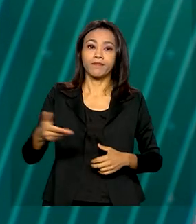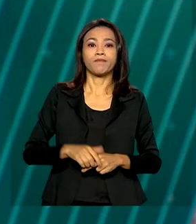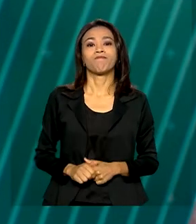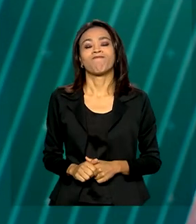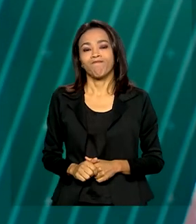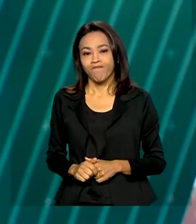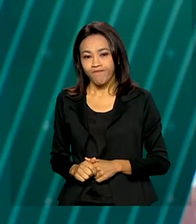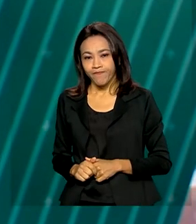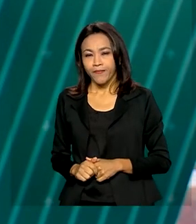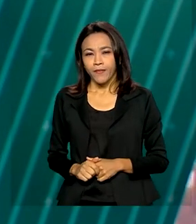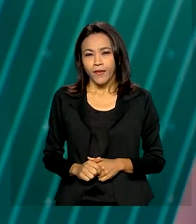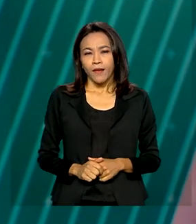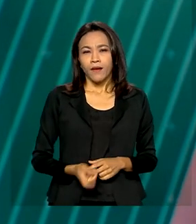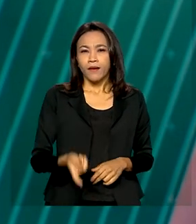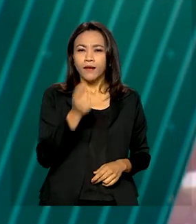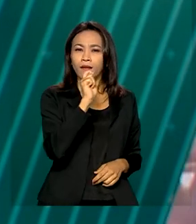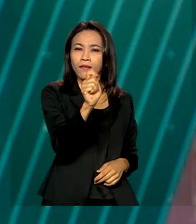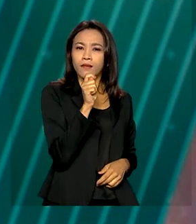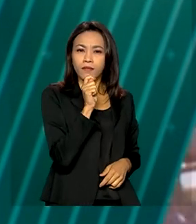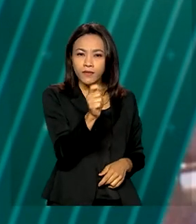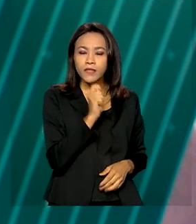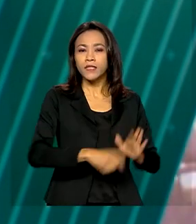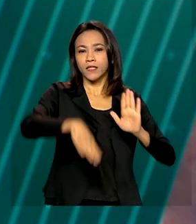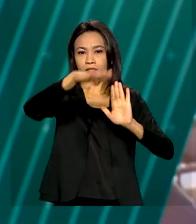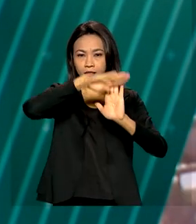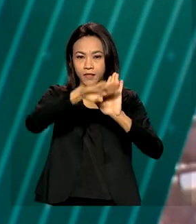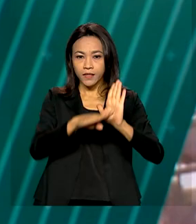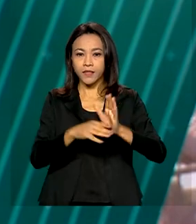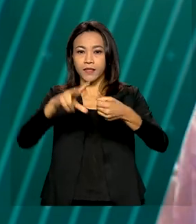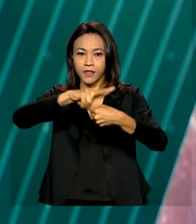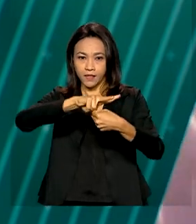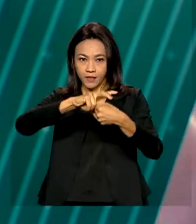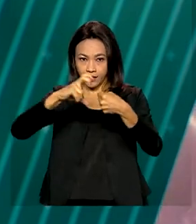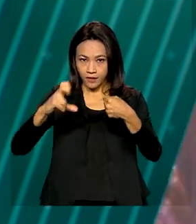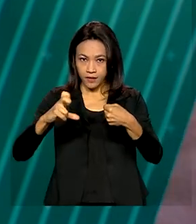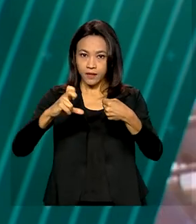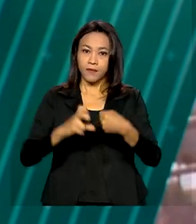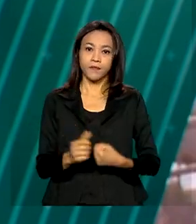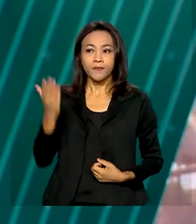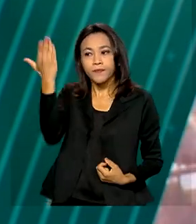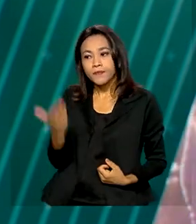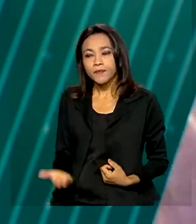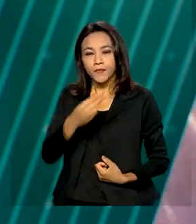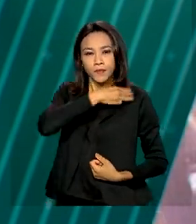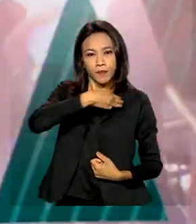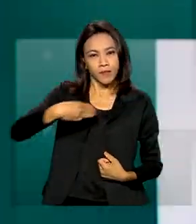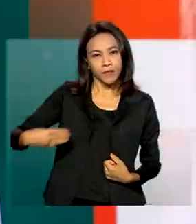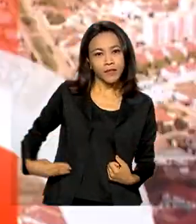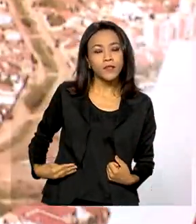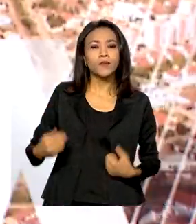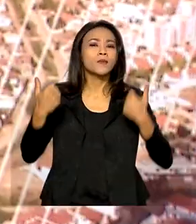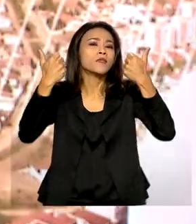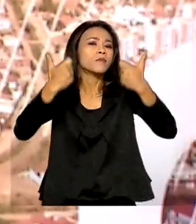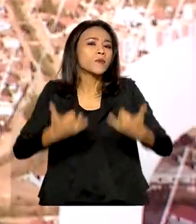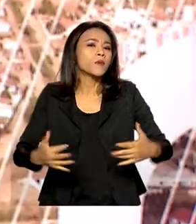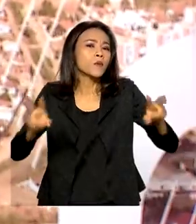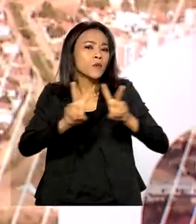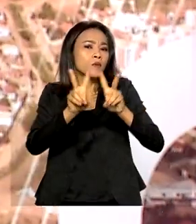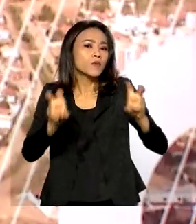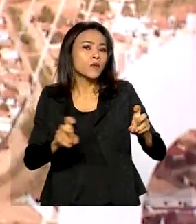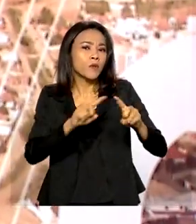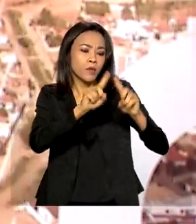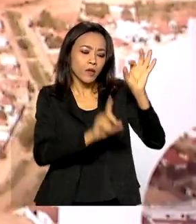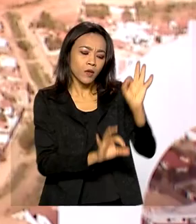E em entrevista ao programa de rádio A Voz do Brasil, o ministro da Infraestrutura falou sobre o plano para